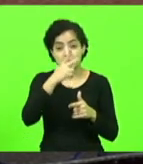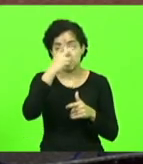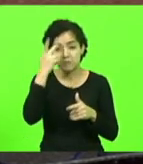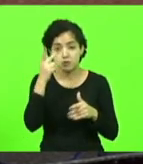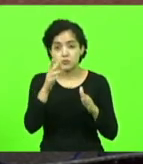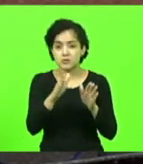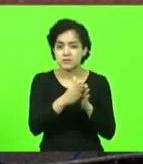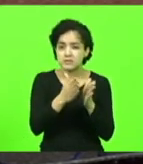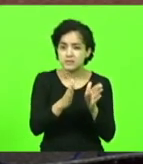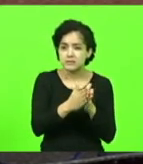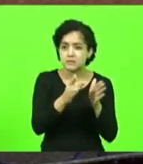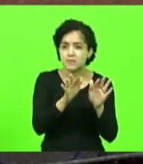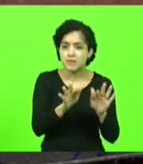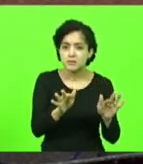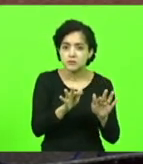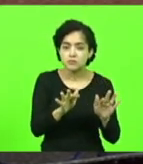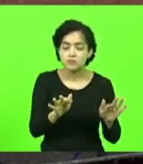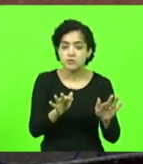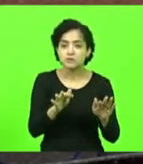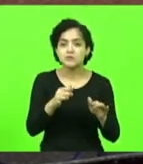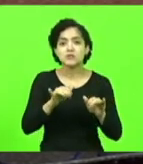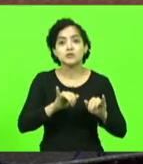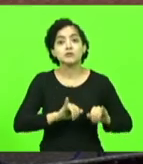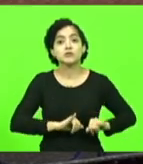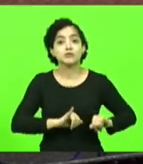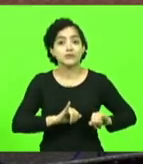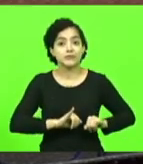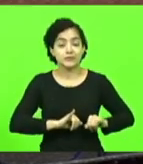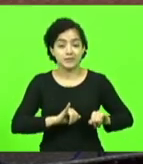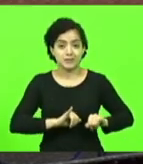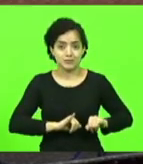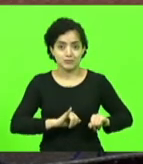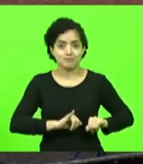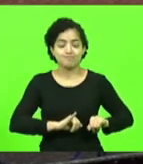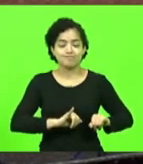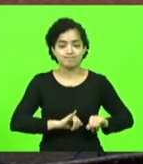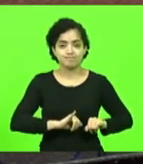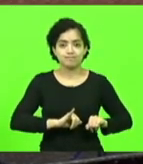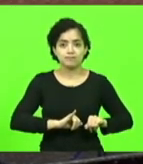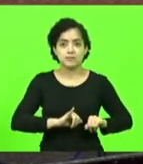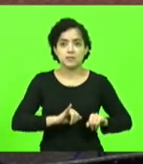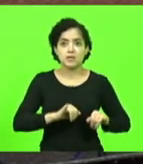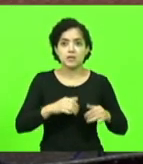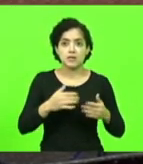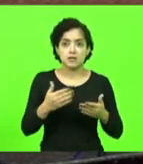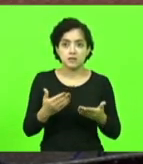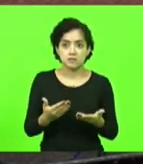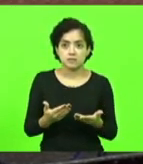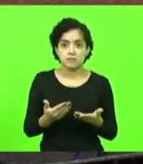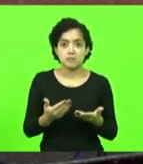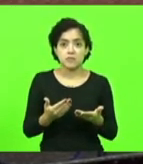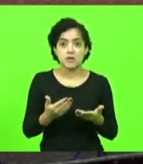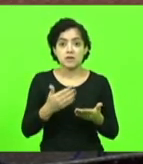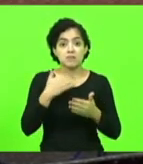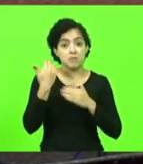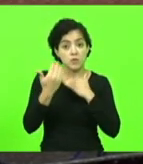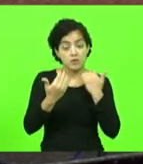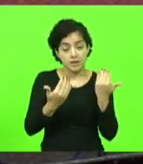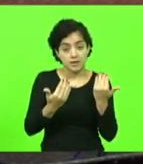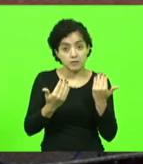mais simples, é que acabaram sendo, ou, de algum modo, perdendo a vida,